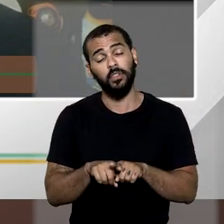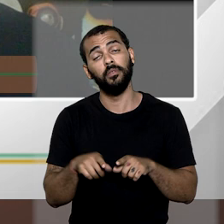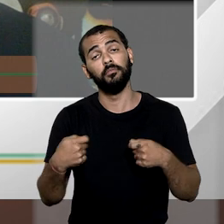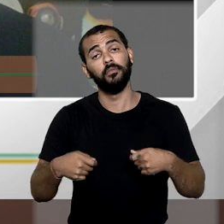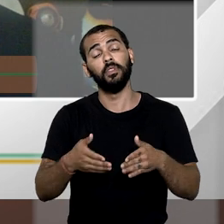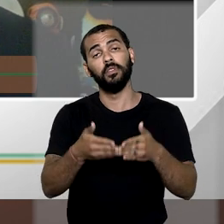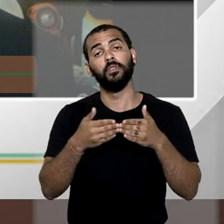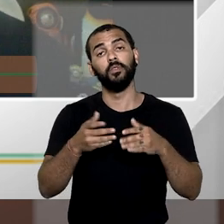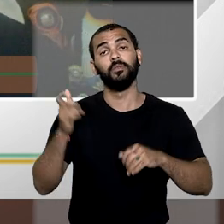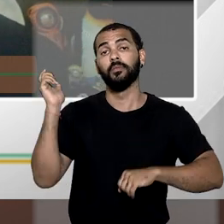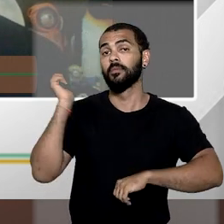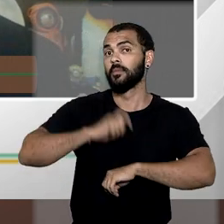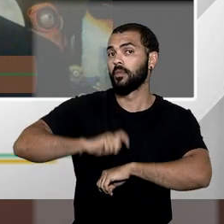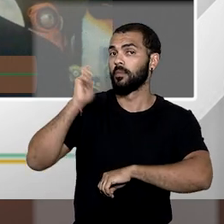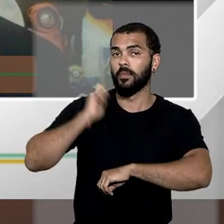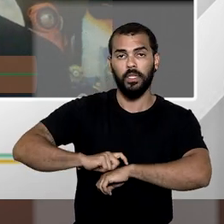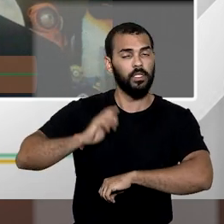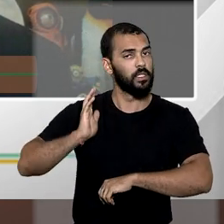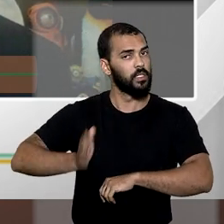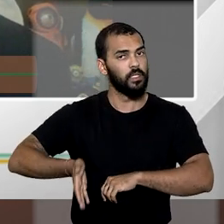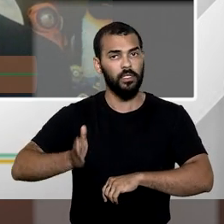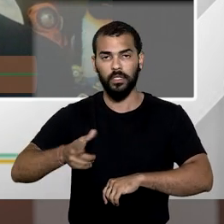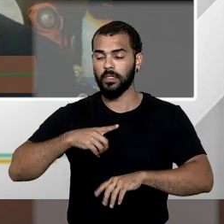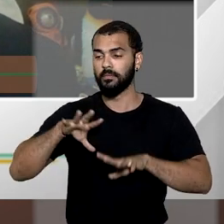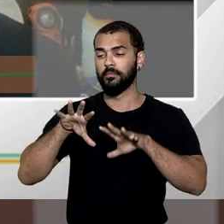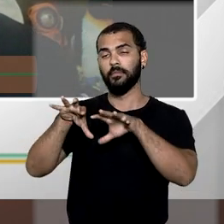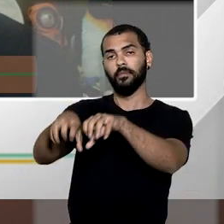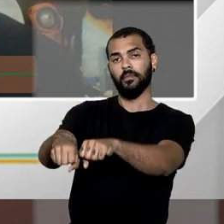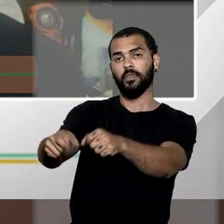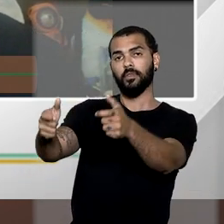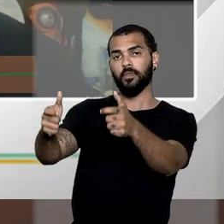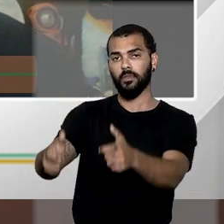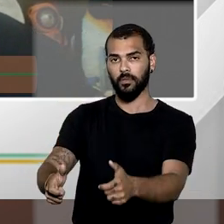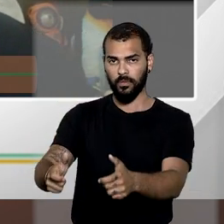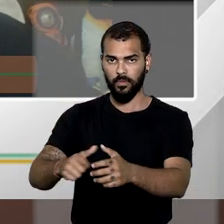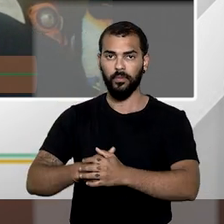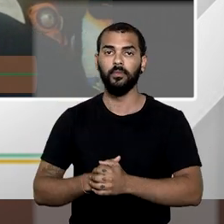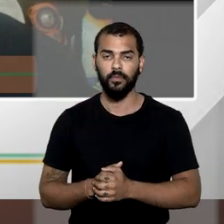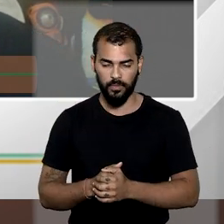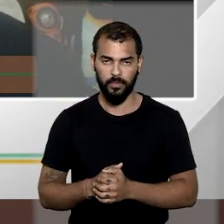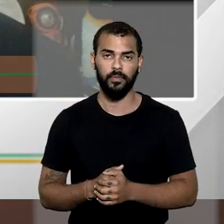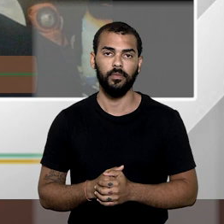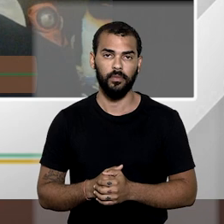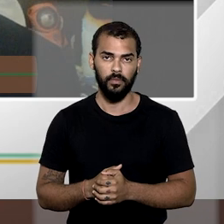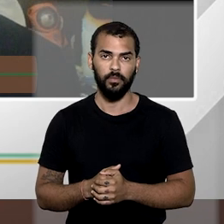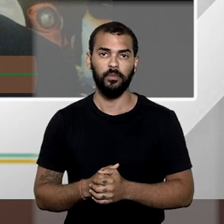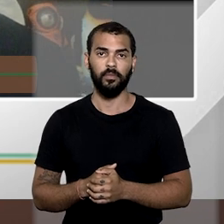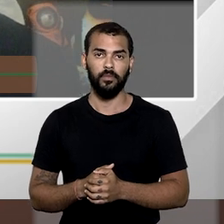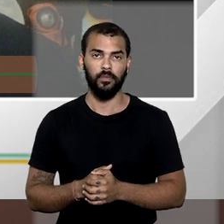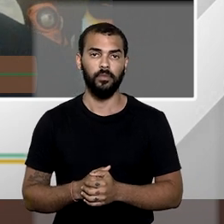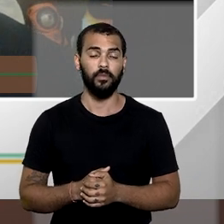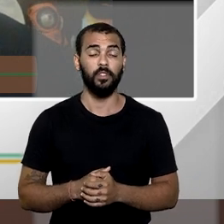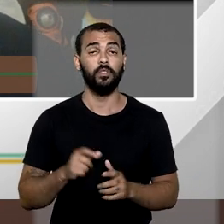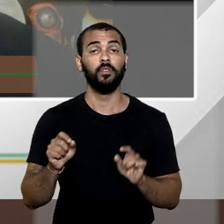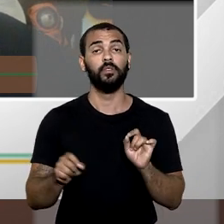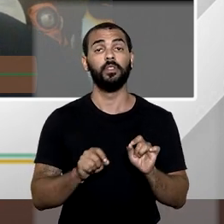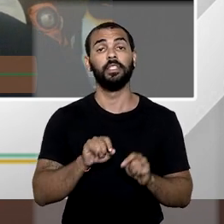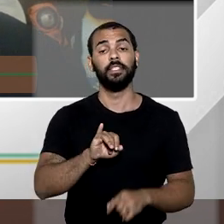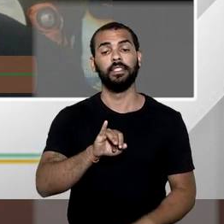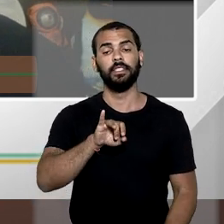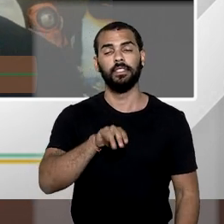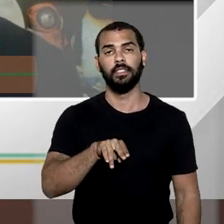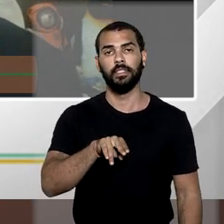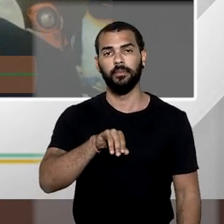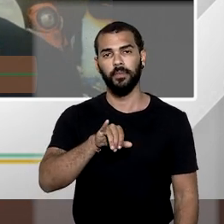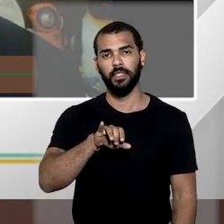imediata introdução da ocupação do território pelo expropriante, o que se chama emissão na posse.